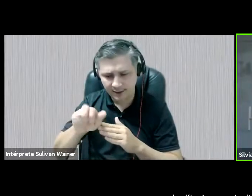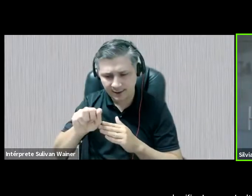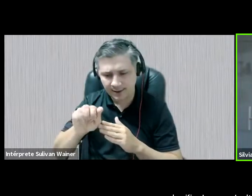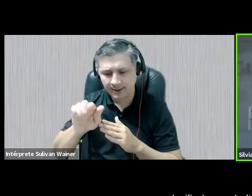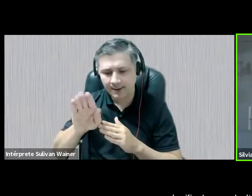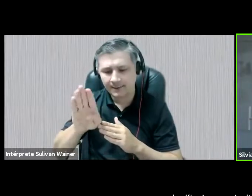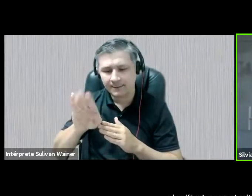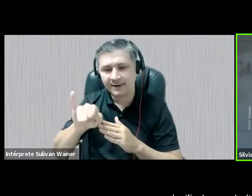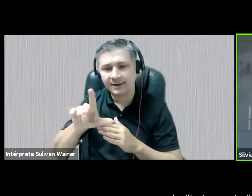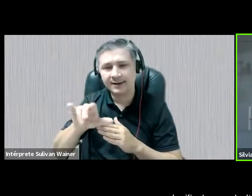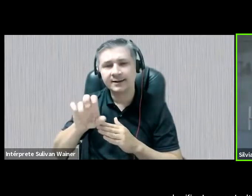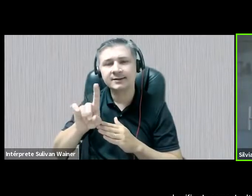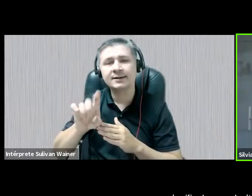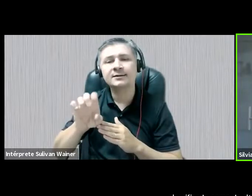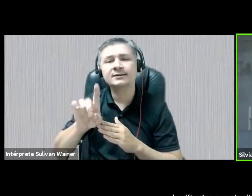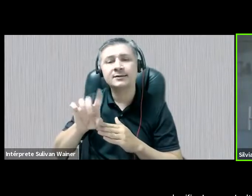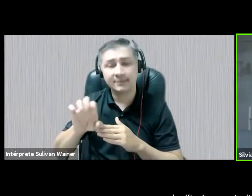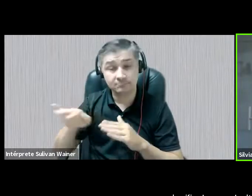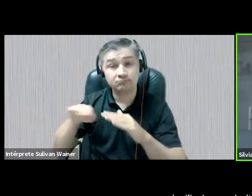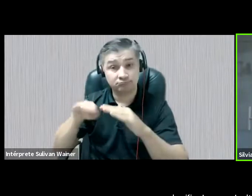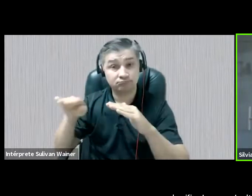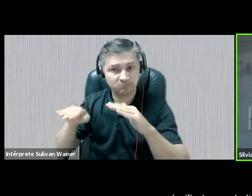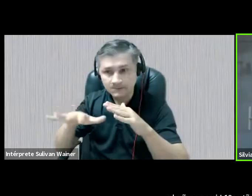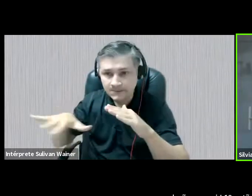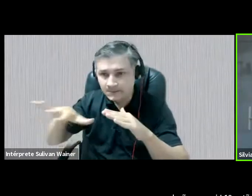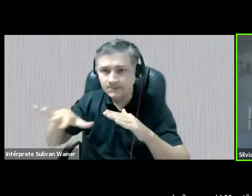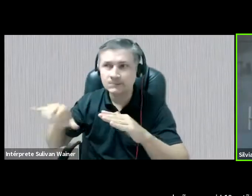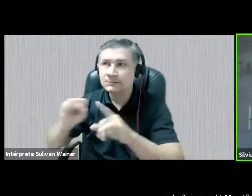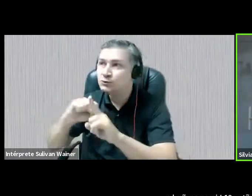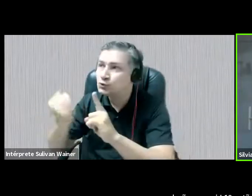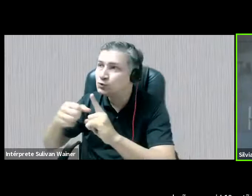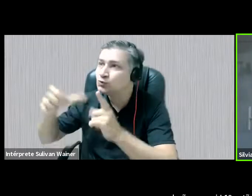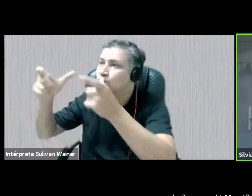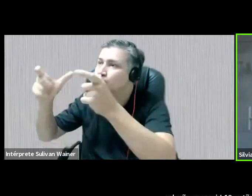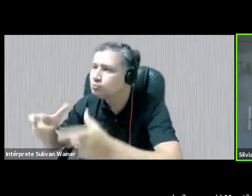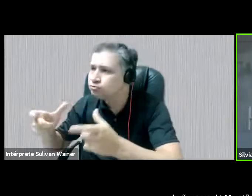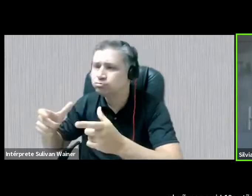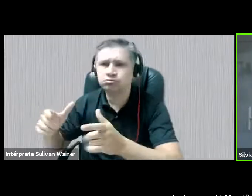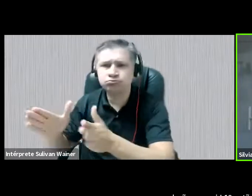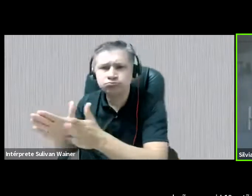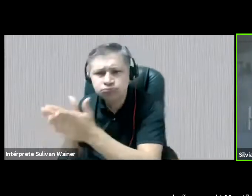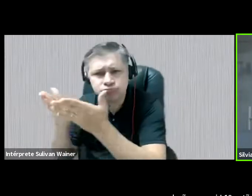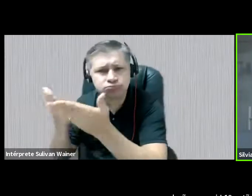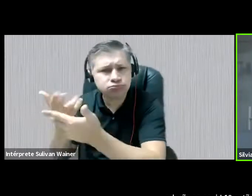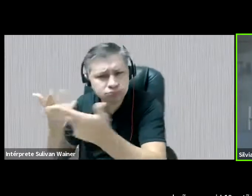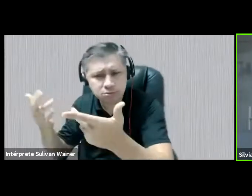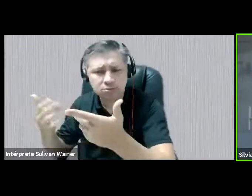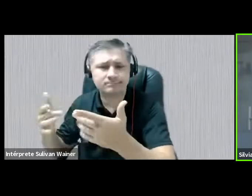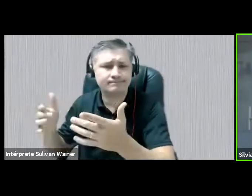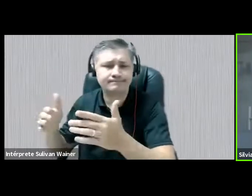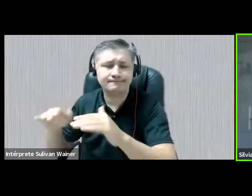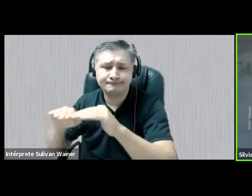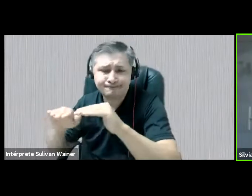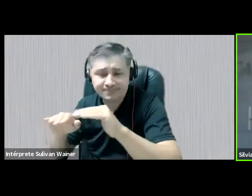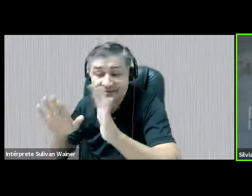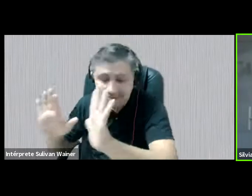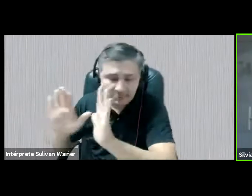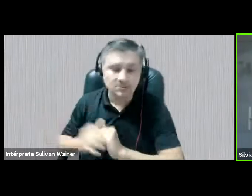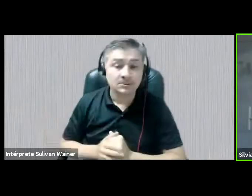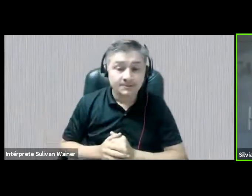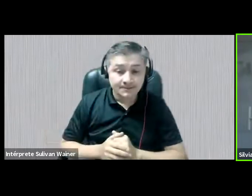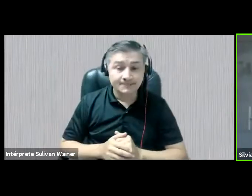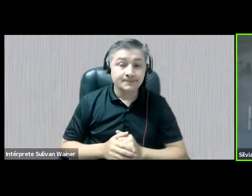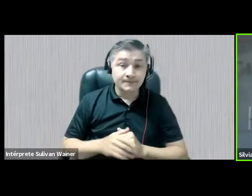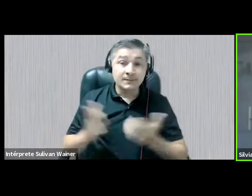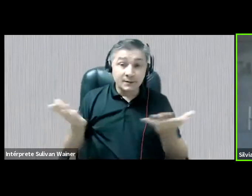o marco, né, sócioespacial da pesquisa. Em termos metodológicos,